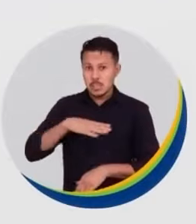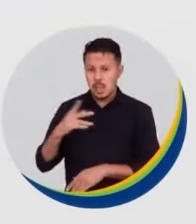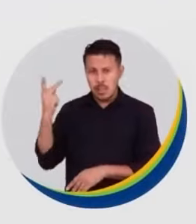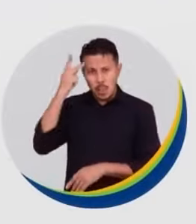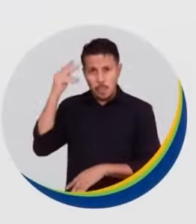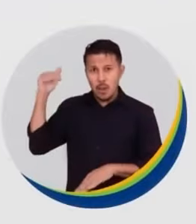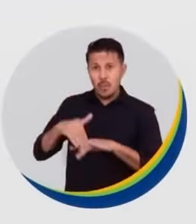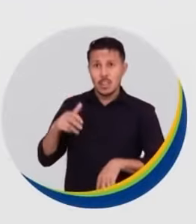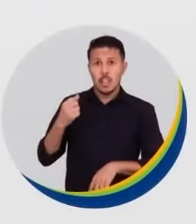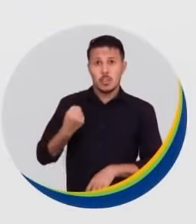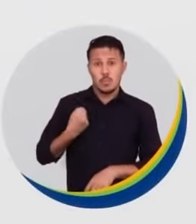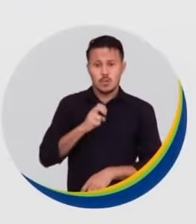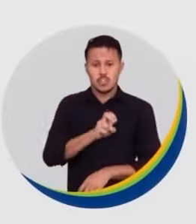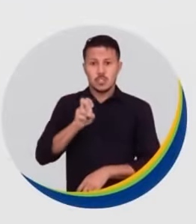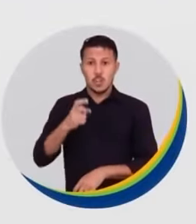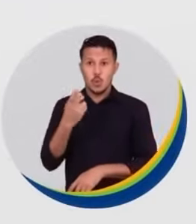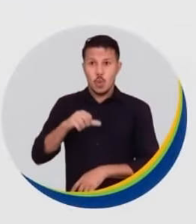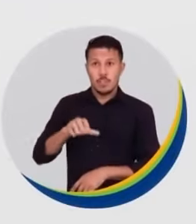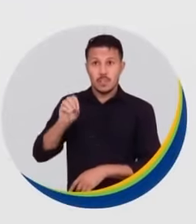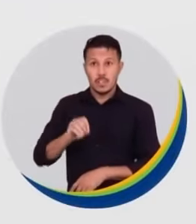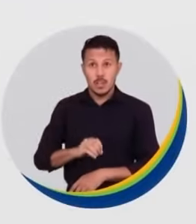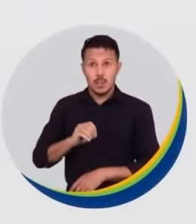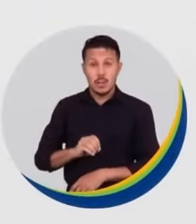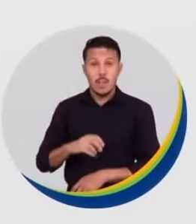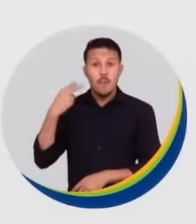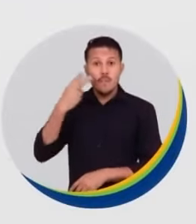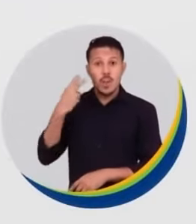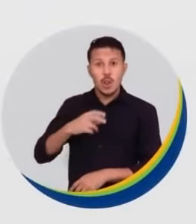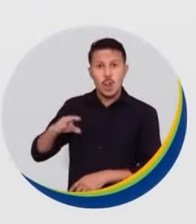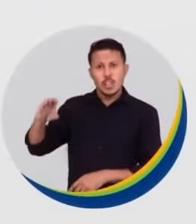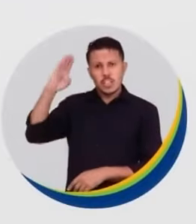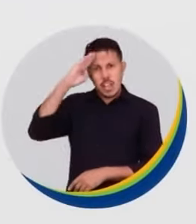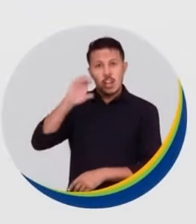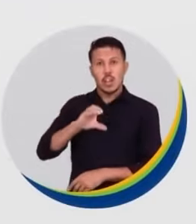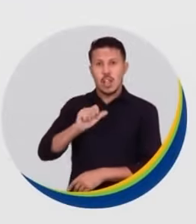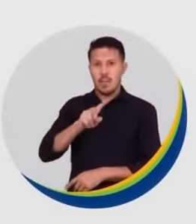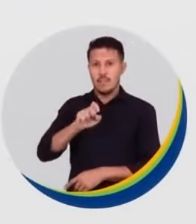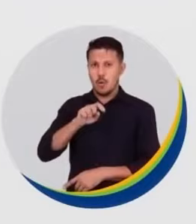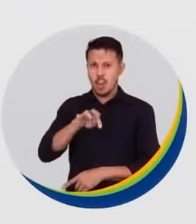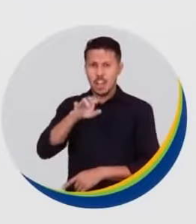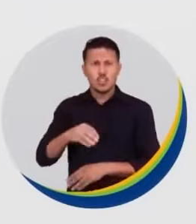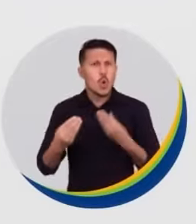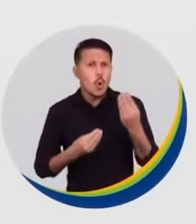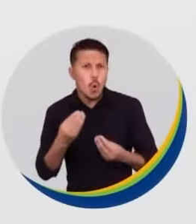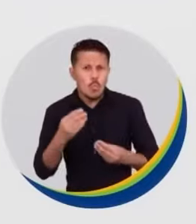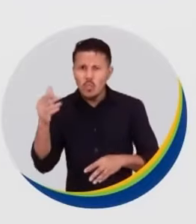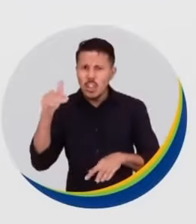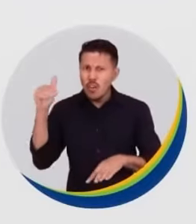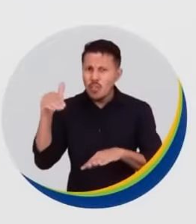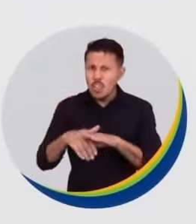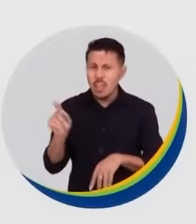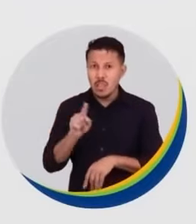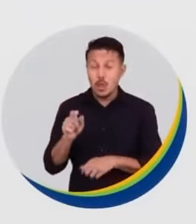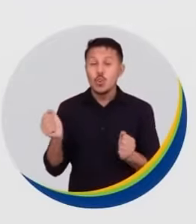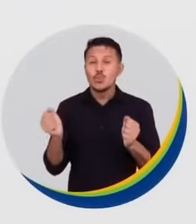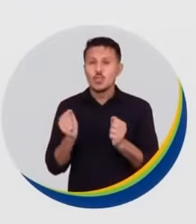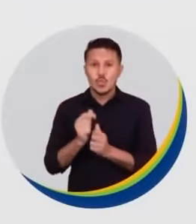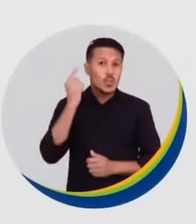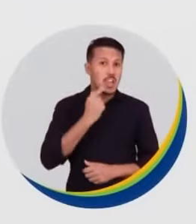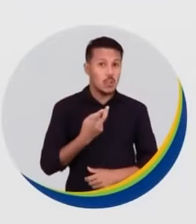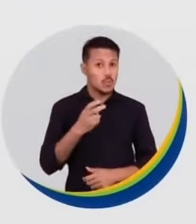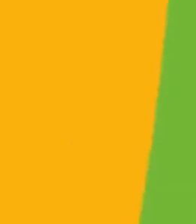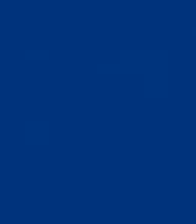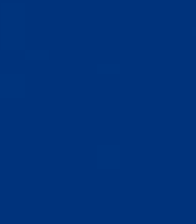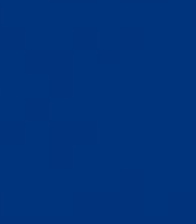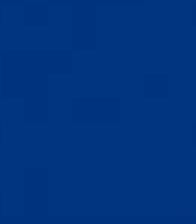Paulo. Vote 55-190. Vereador Sargento Cavalcante. Como é que é? Você não vai com Ricardo Nunes,